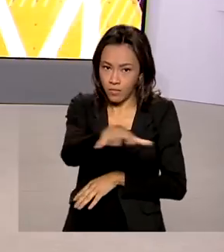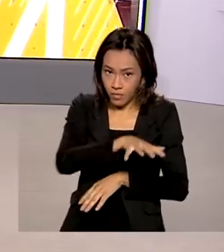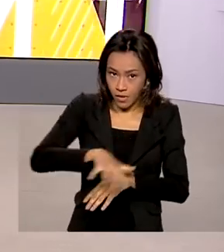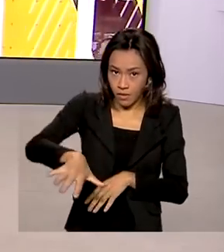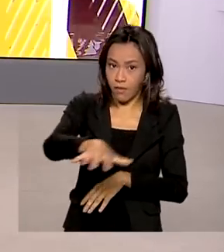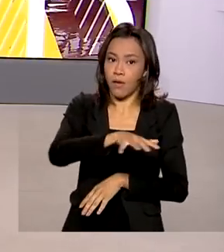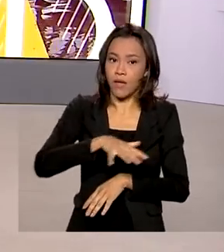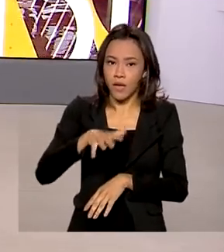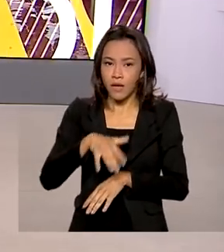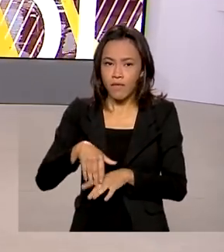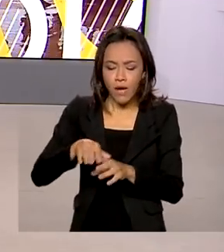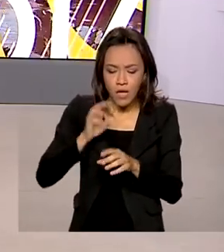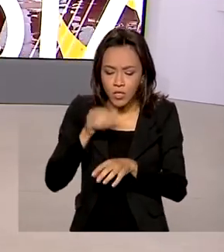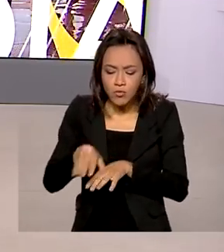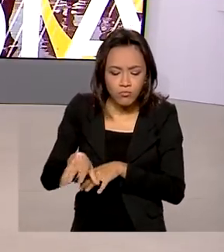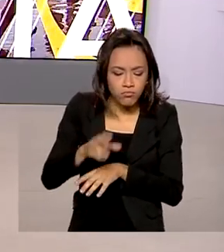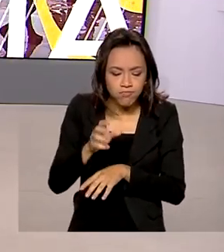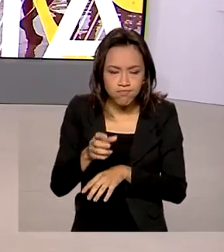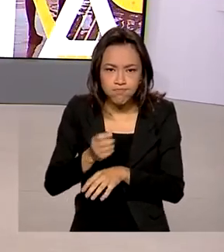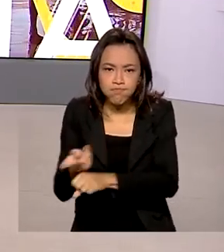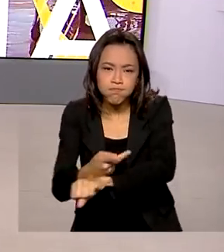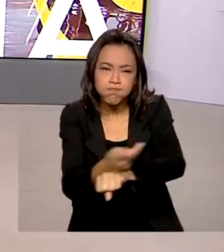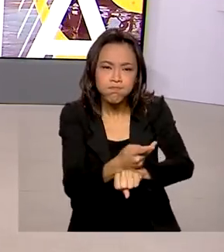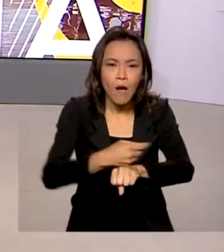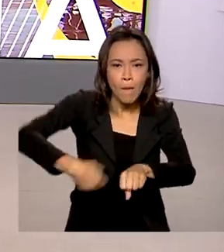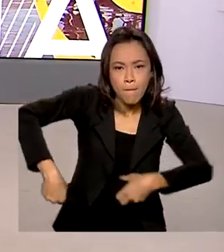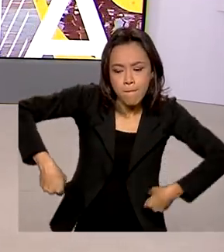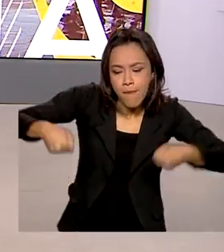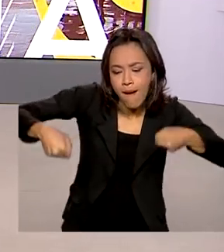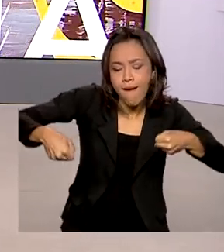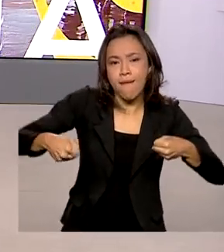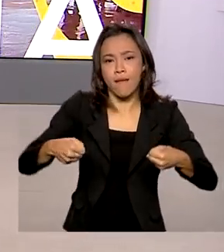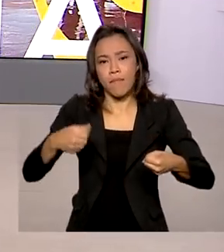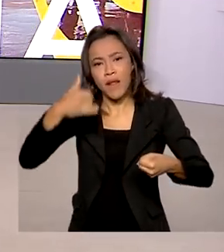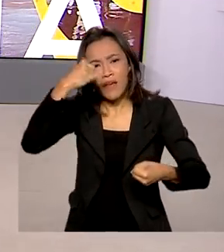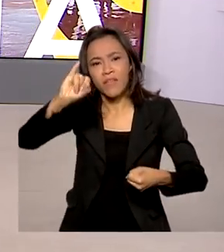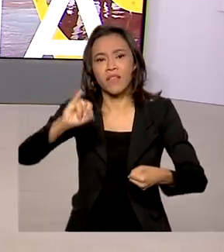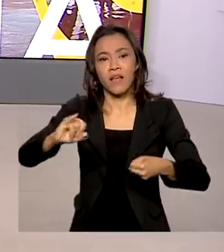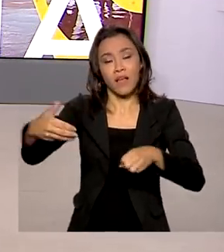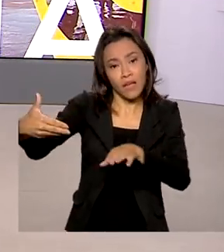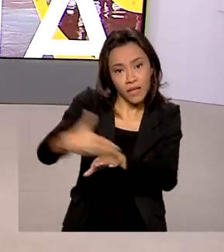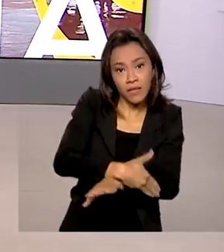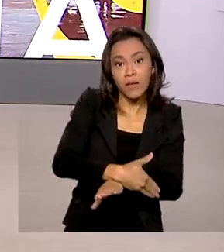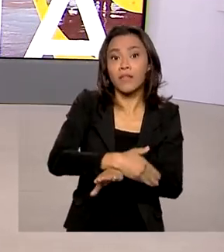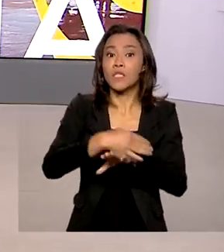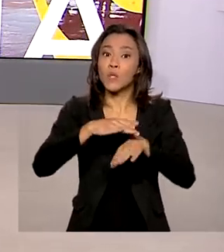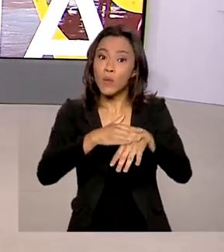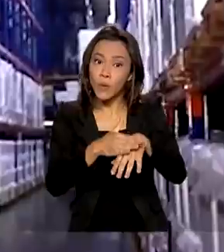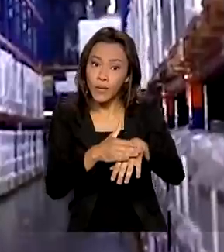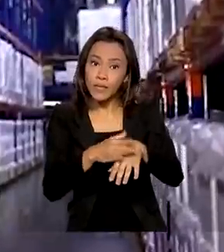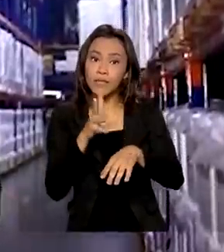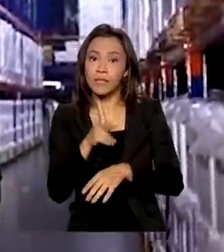farejam malas e pacotes para impedir a entrada de pragas e doenças no país.